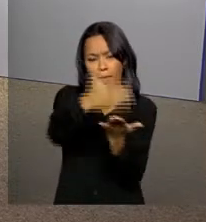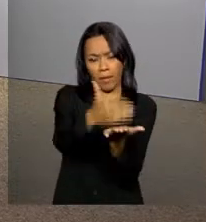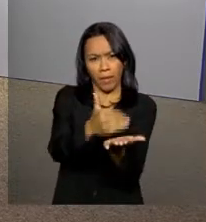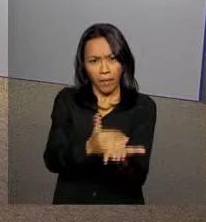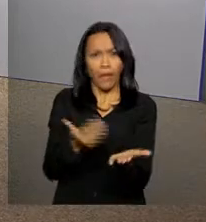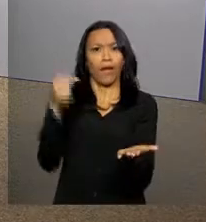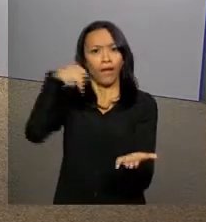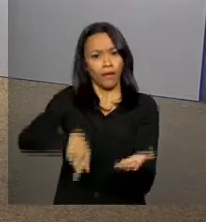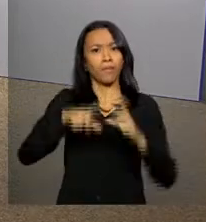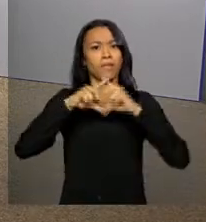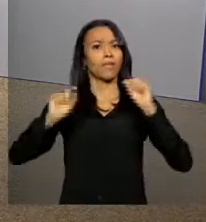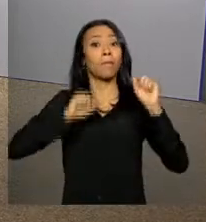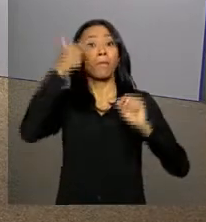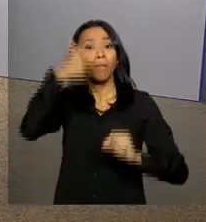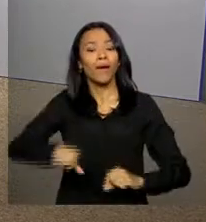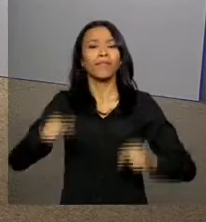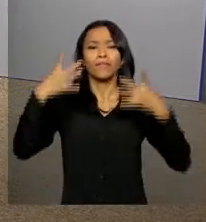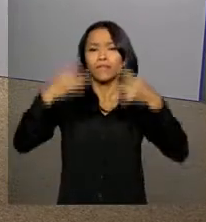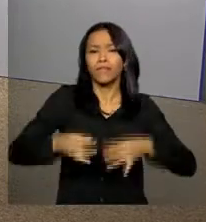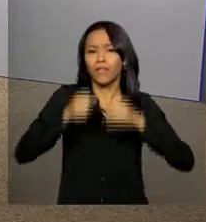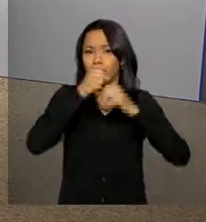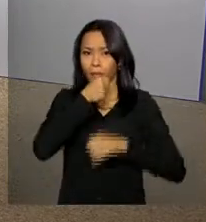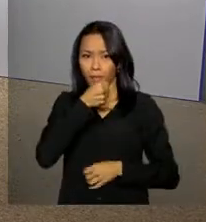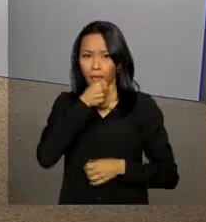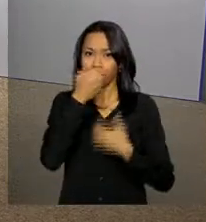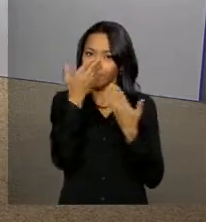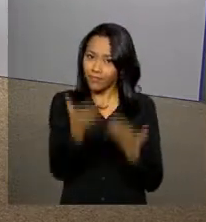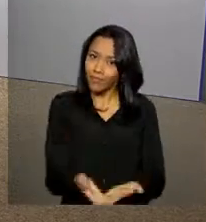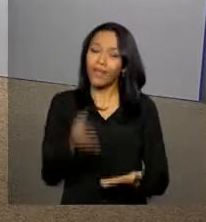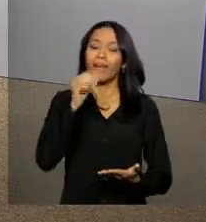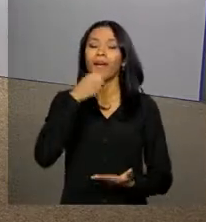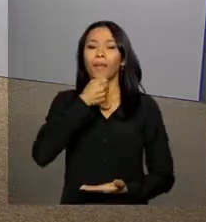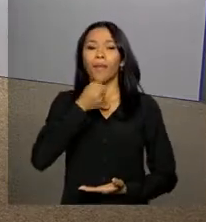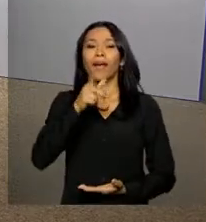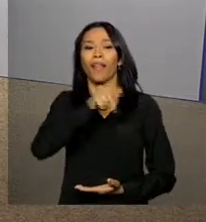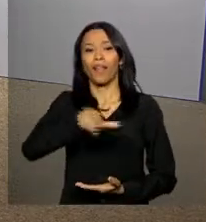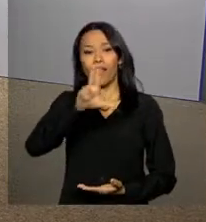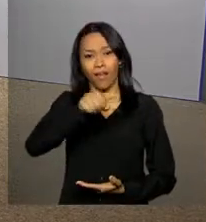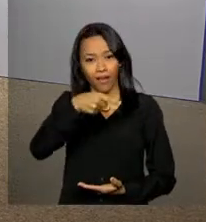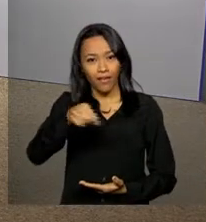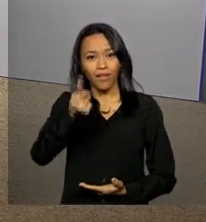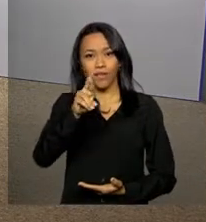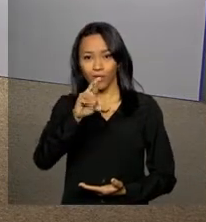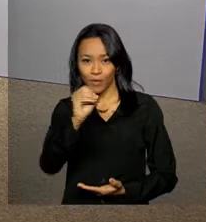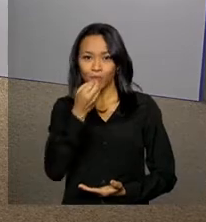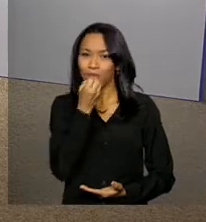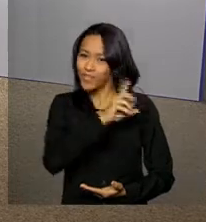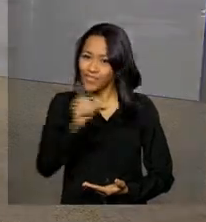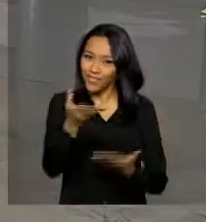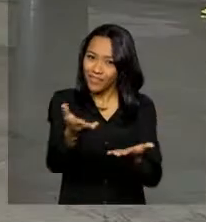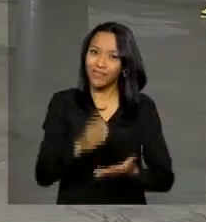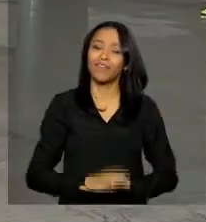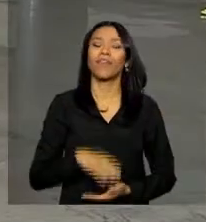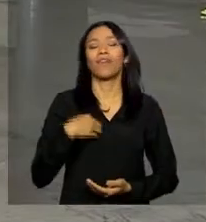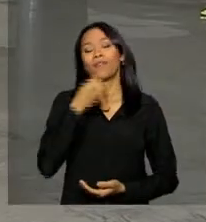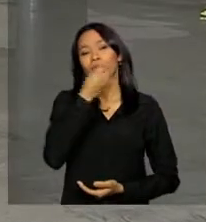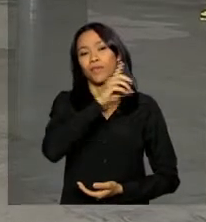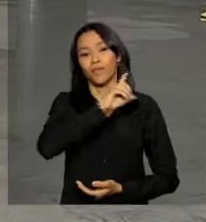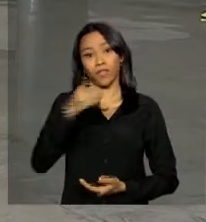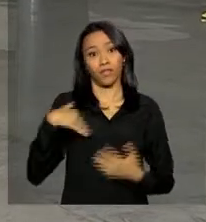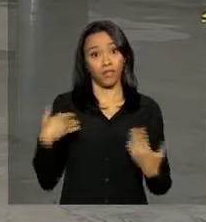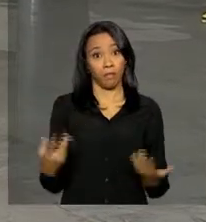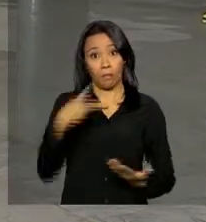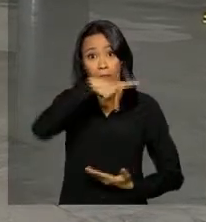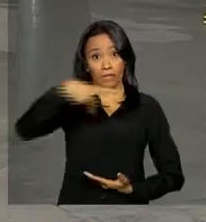Quem tem as informações ao vivo do Palácio do Planalto é o repórter Leandro Alarcon. Oi, Leandro, bom dia. Oi, Daniela, bom dia. A